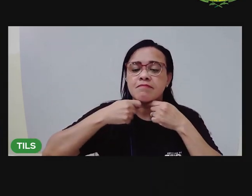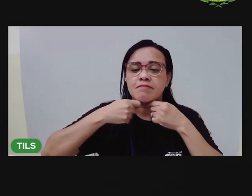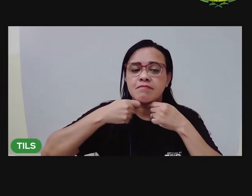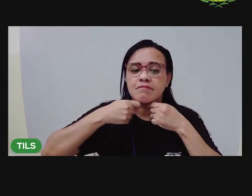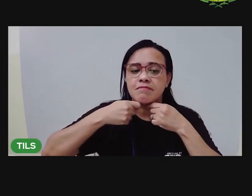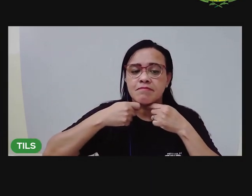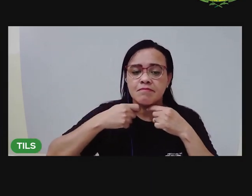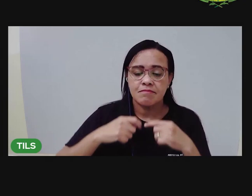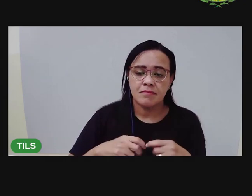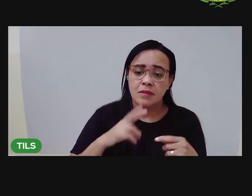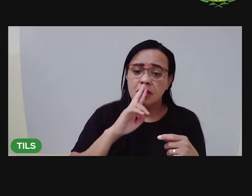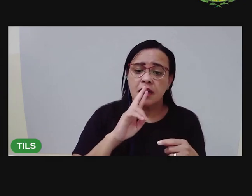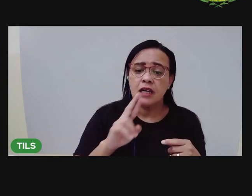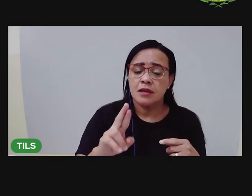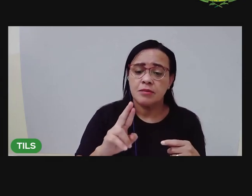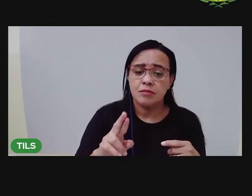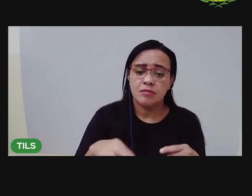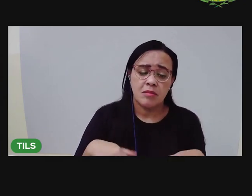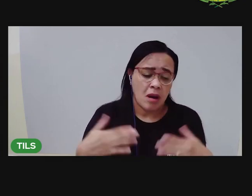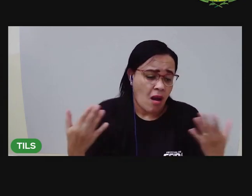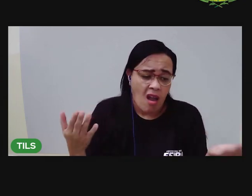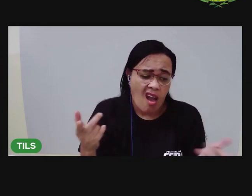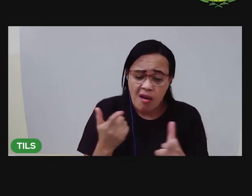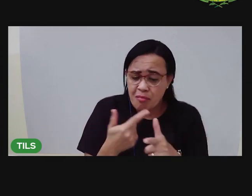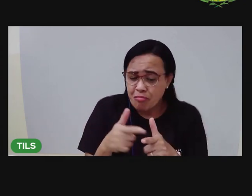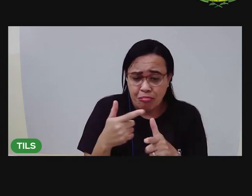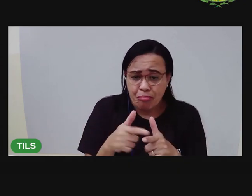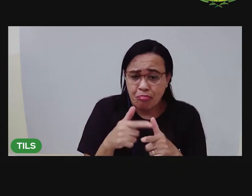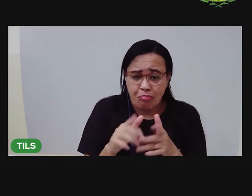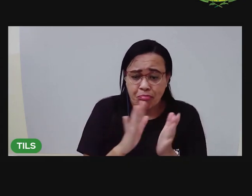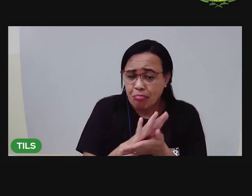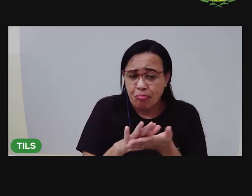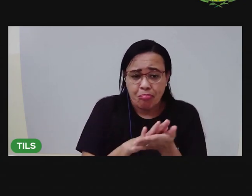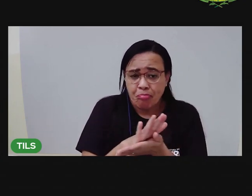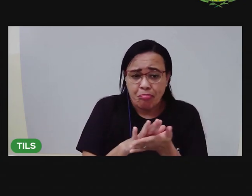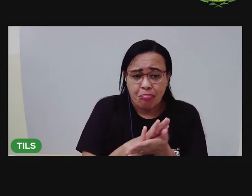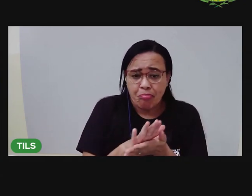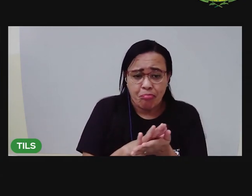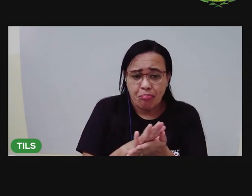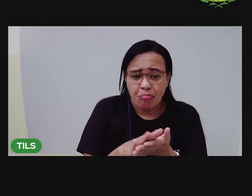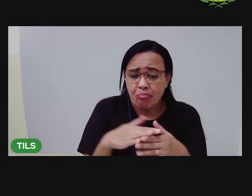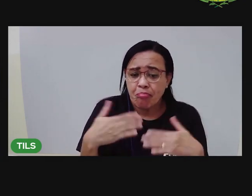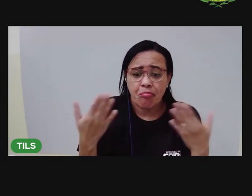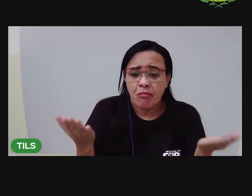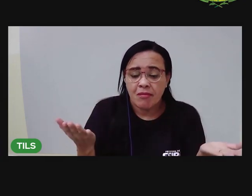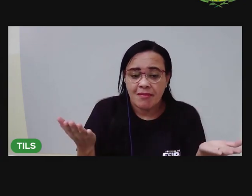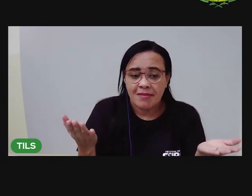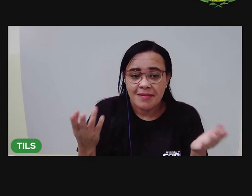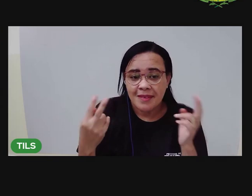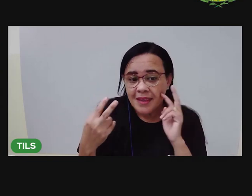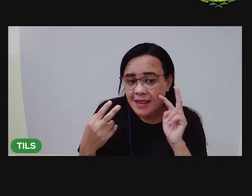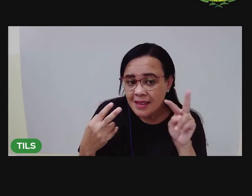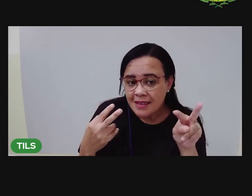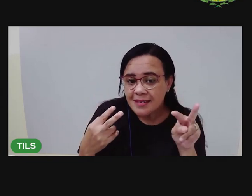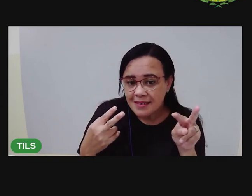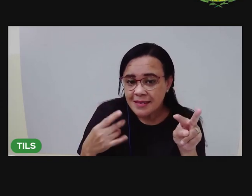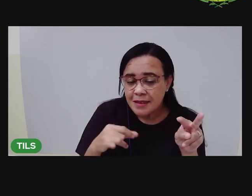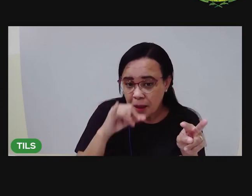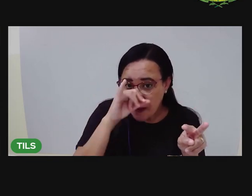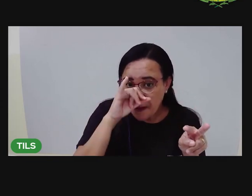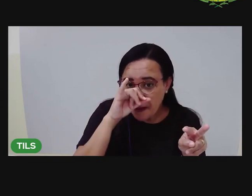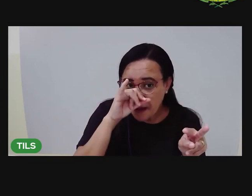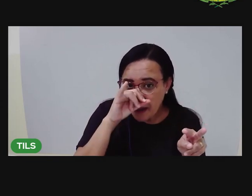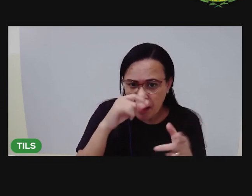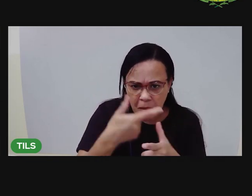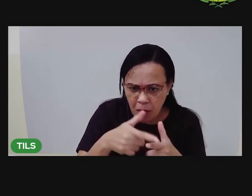Ele respondeu, sem problema. Ó, será que pela imagem aqui, será que teve problema?